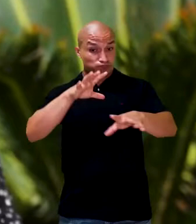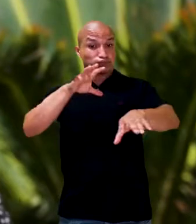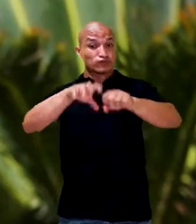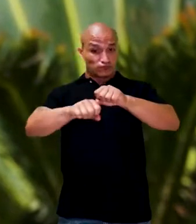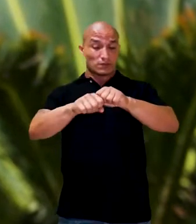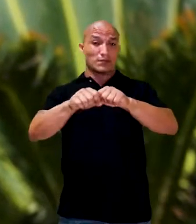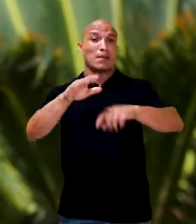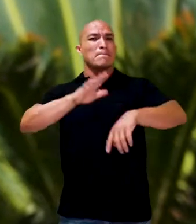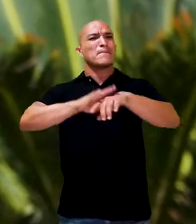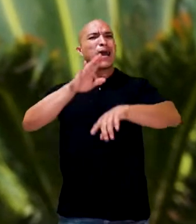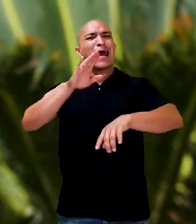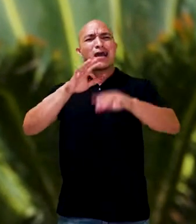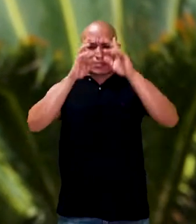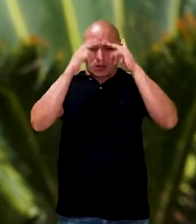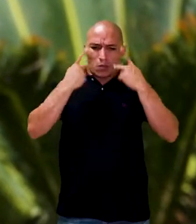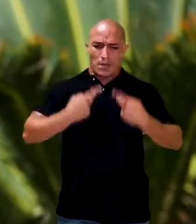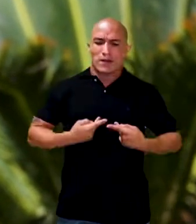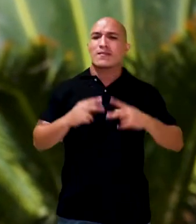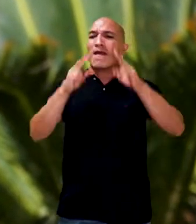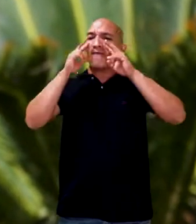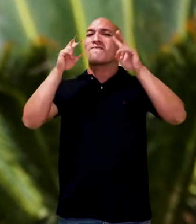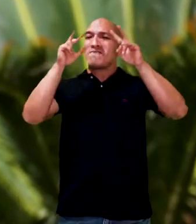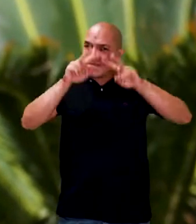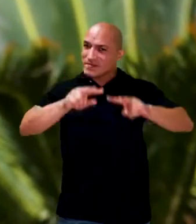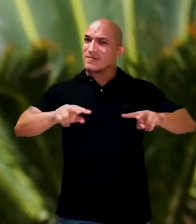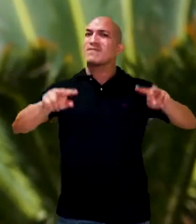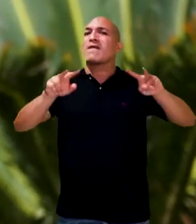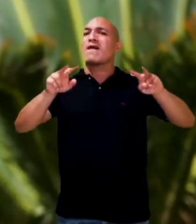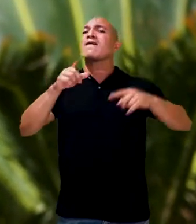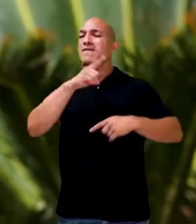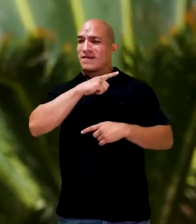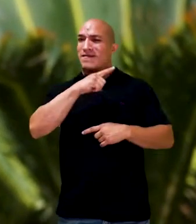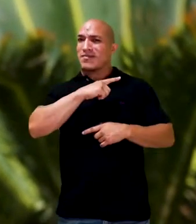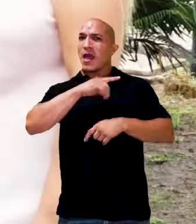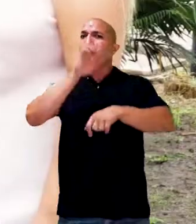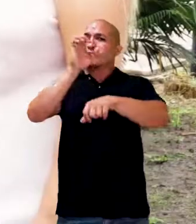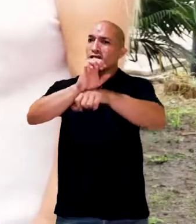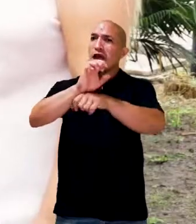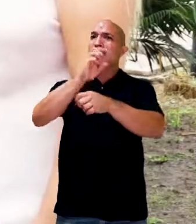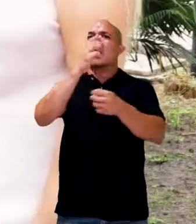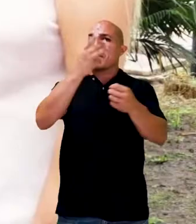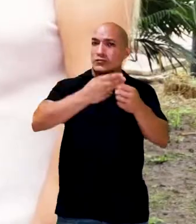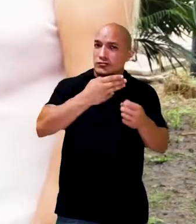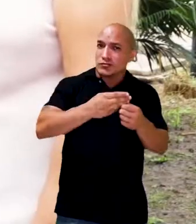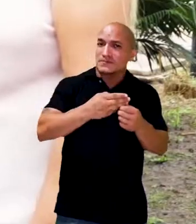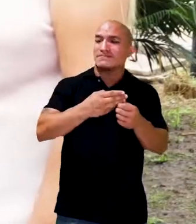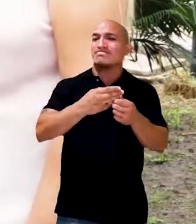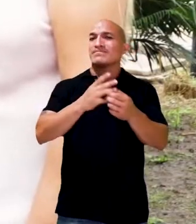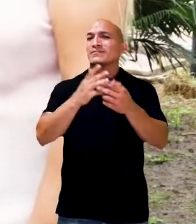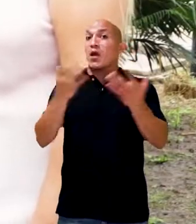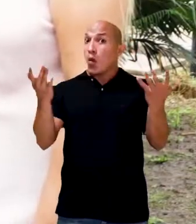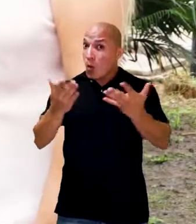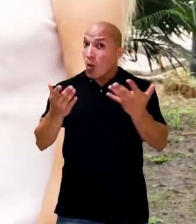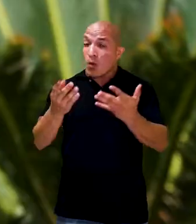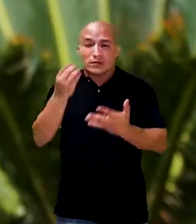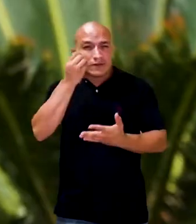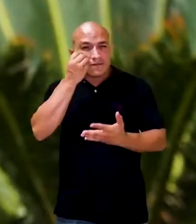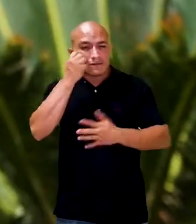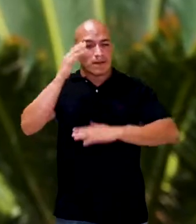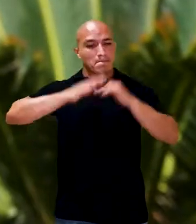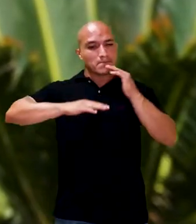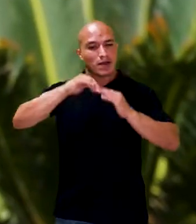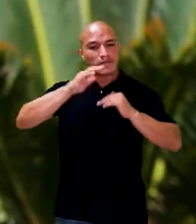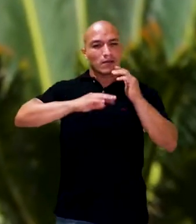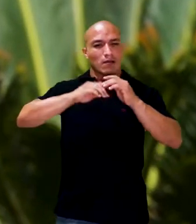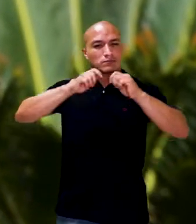Então, a minha formação hoje, ela é muito mais humanizada, com esse olhar que eu tenho para o estado, para o município. E